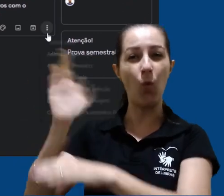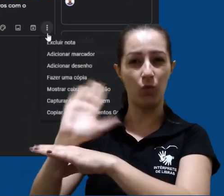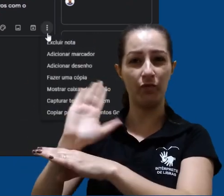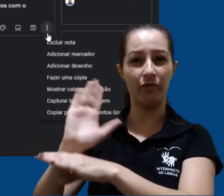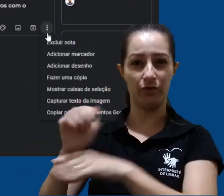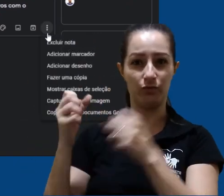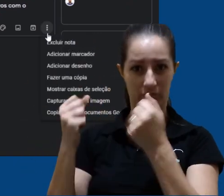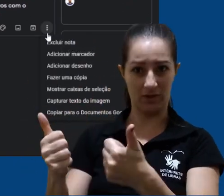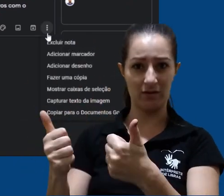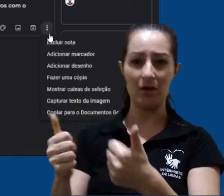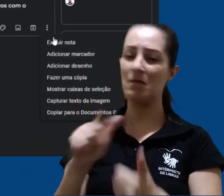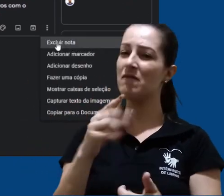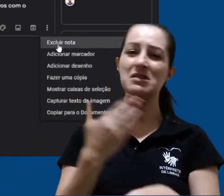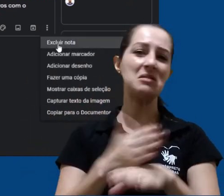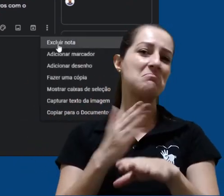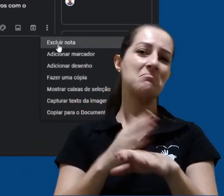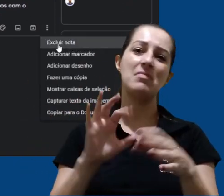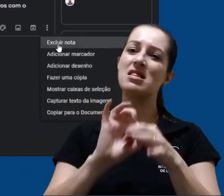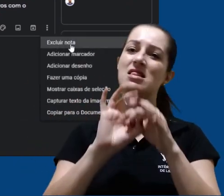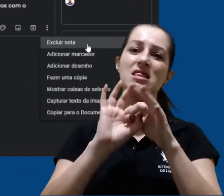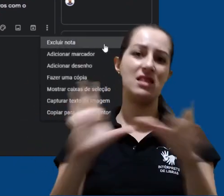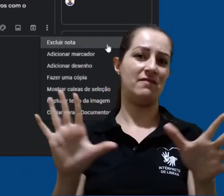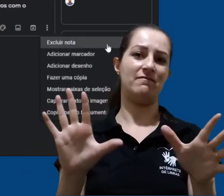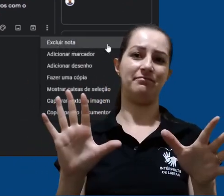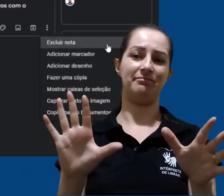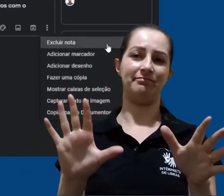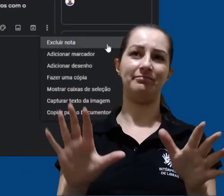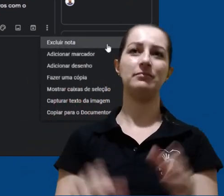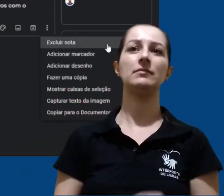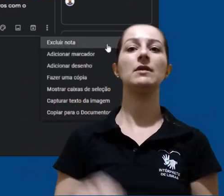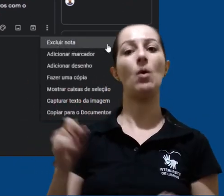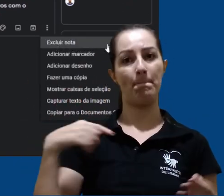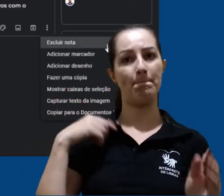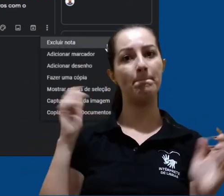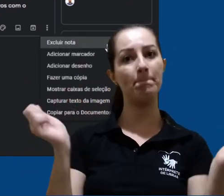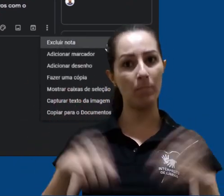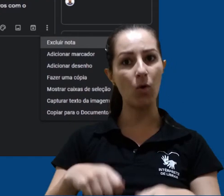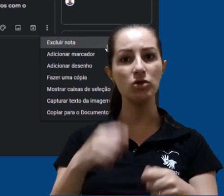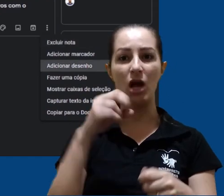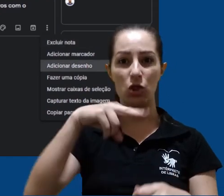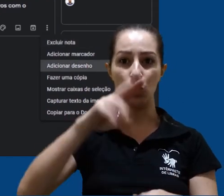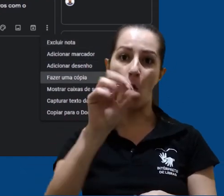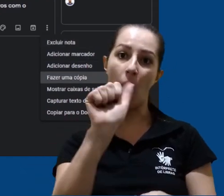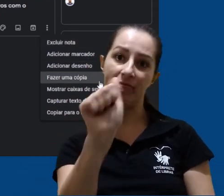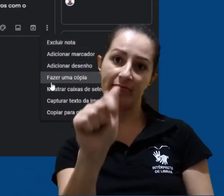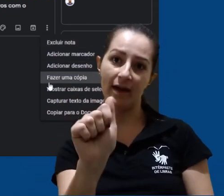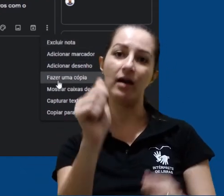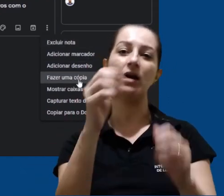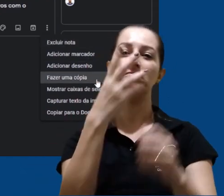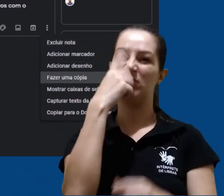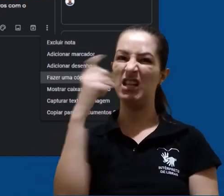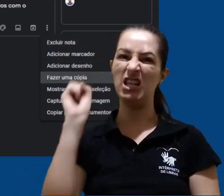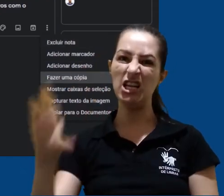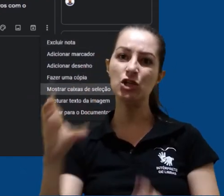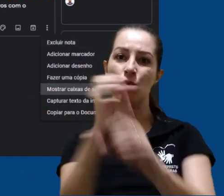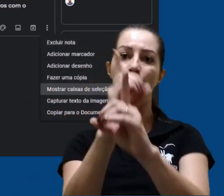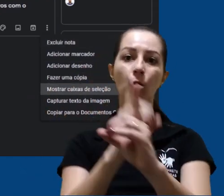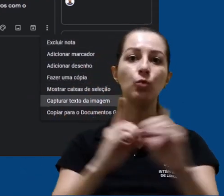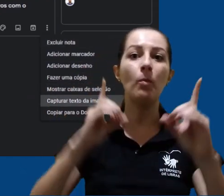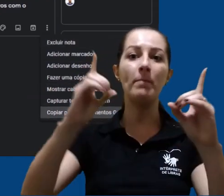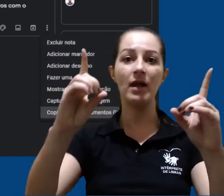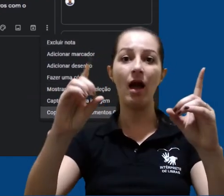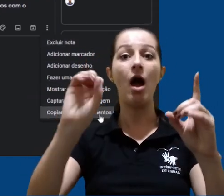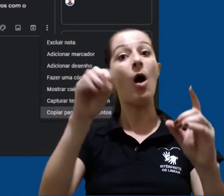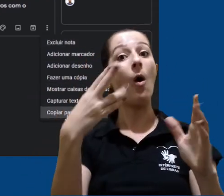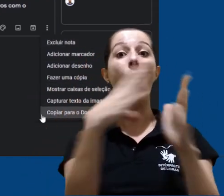podemos abordar as outras, mas sinta-se à vontade para explorá-las. Podemos, então, excluir a nota, duplicar a nota e podemos